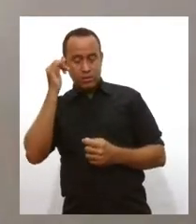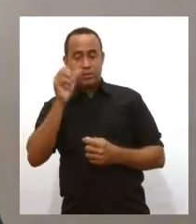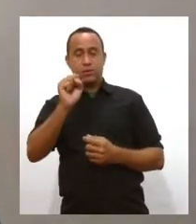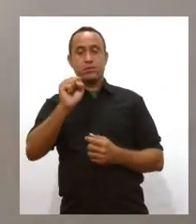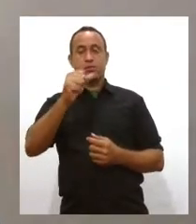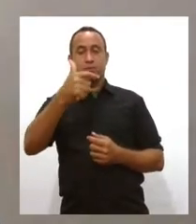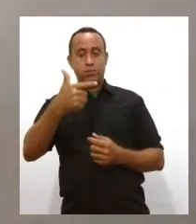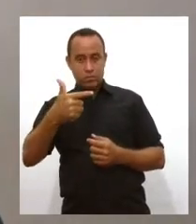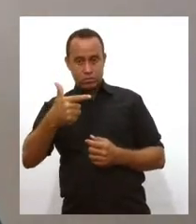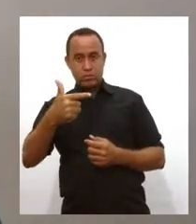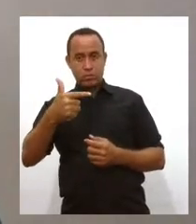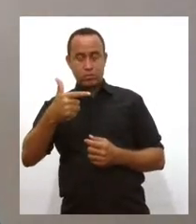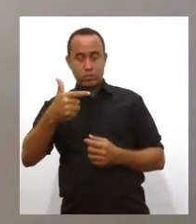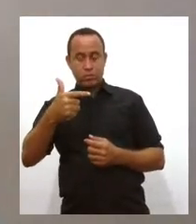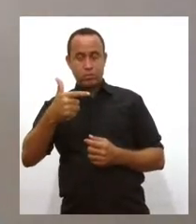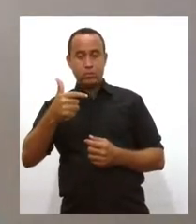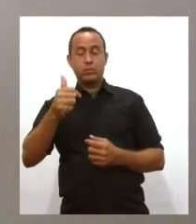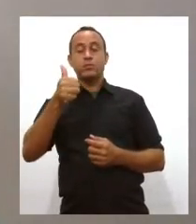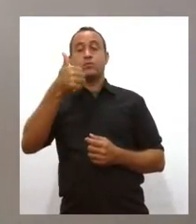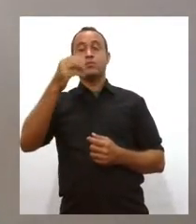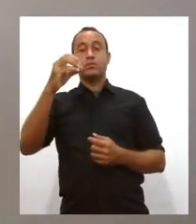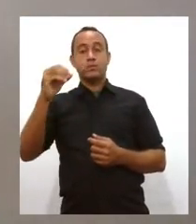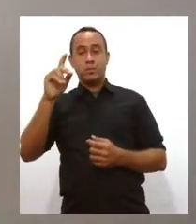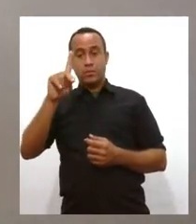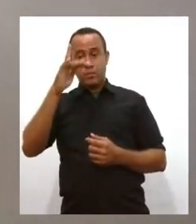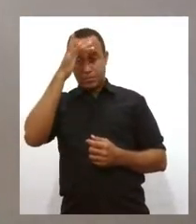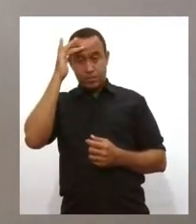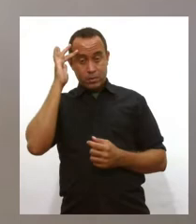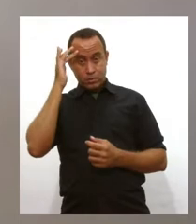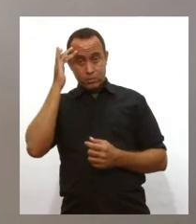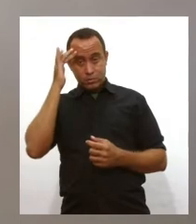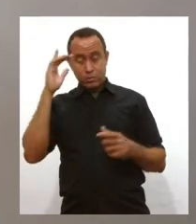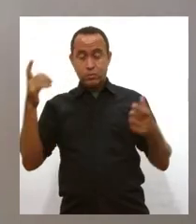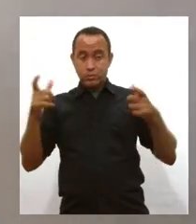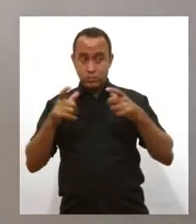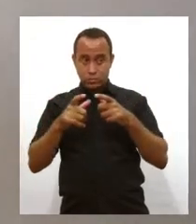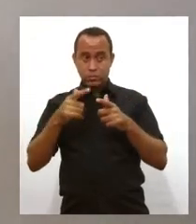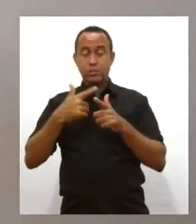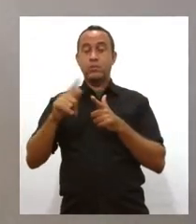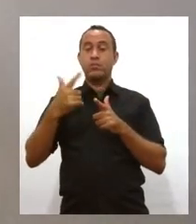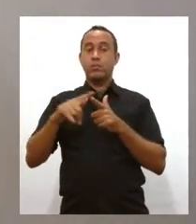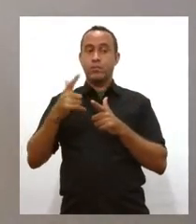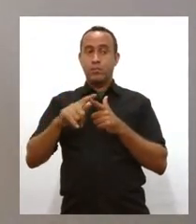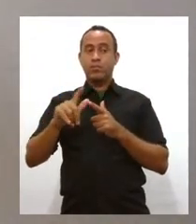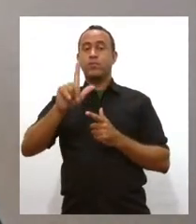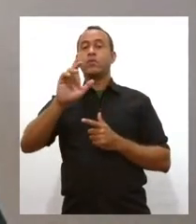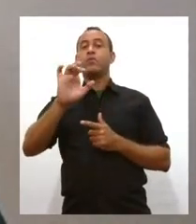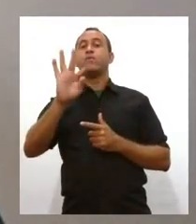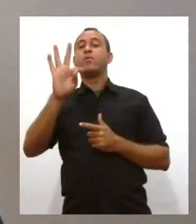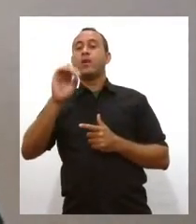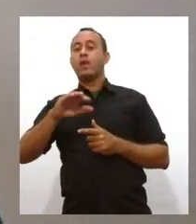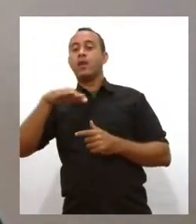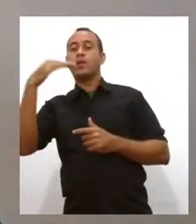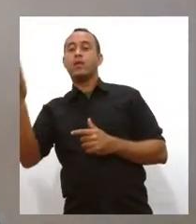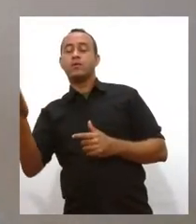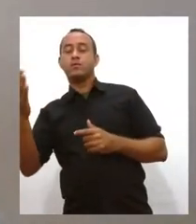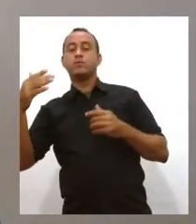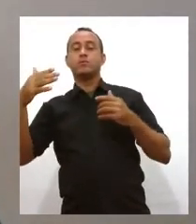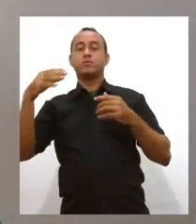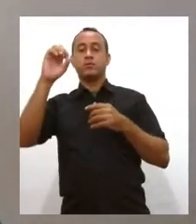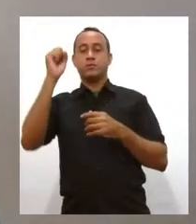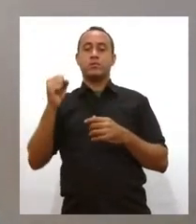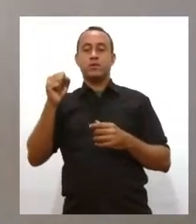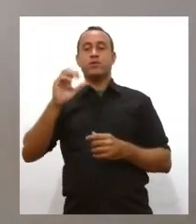casos por 100 mil habitantes. E a região que teve menor incidência de casos é o leste Sergipano. Aquela região que tem